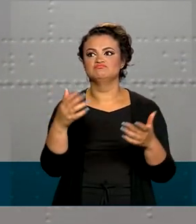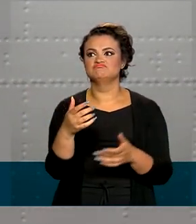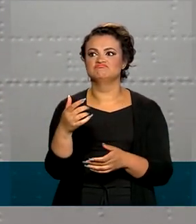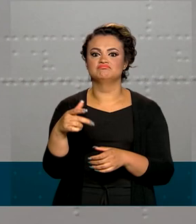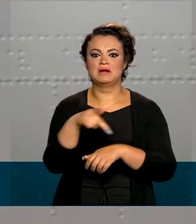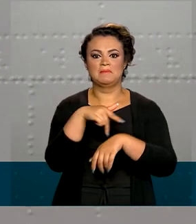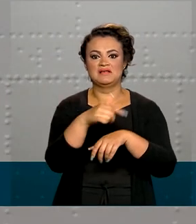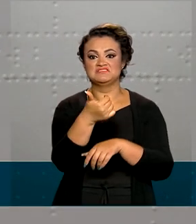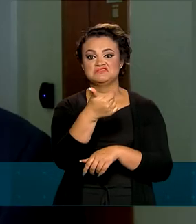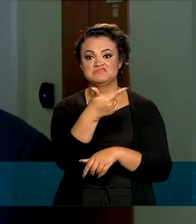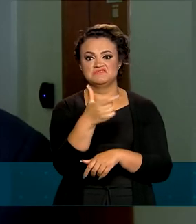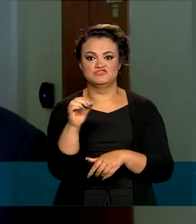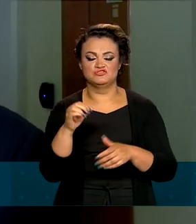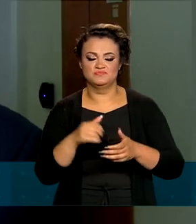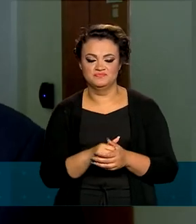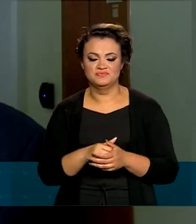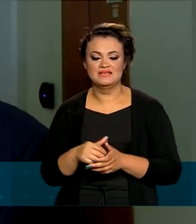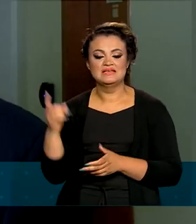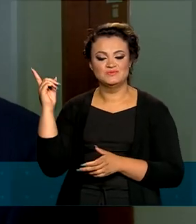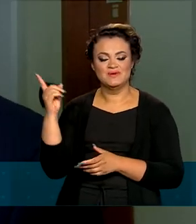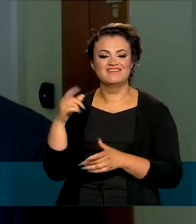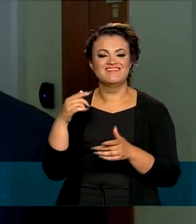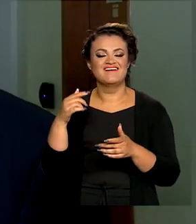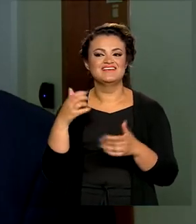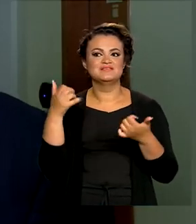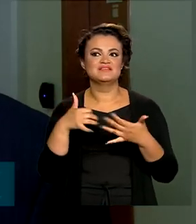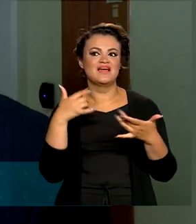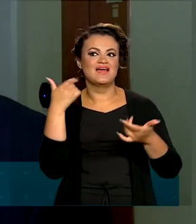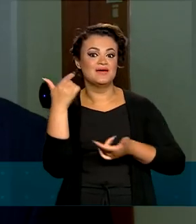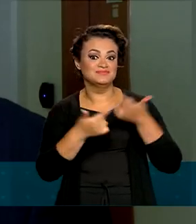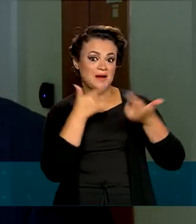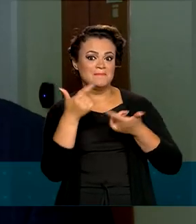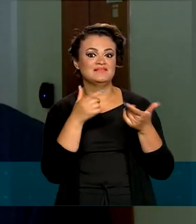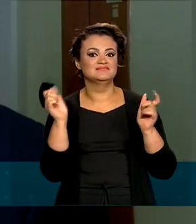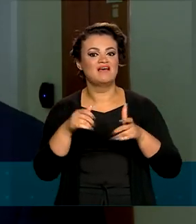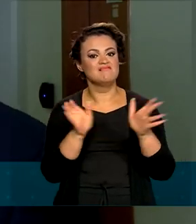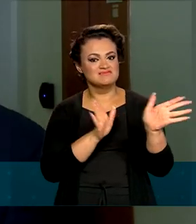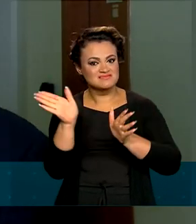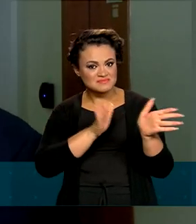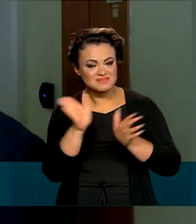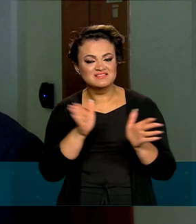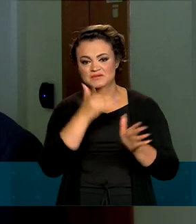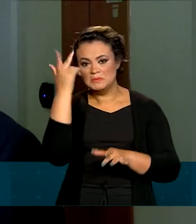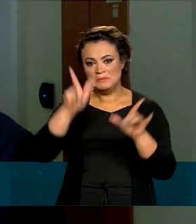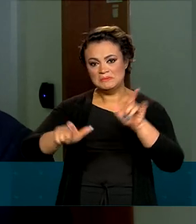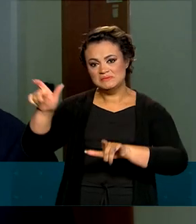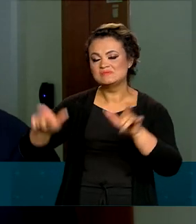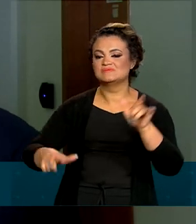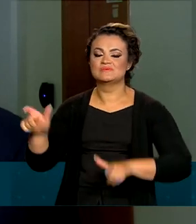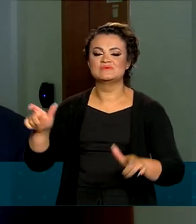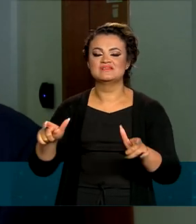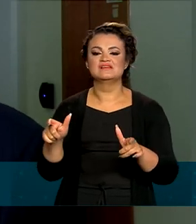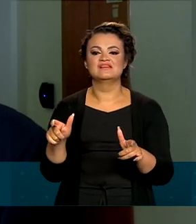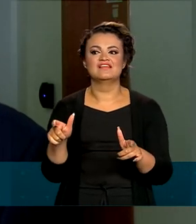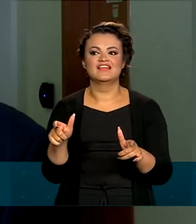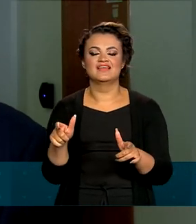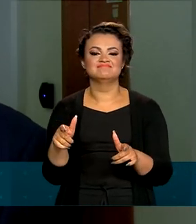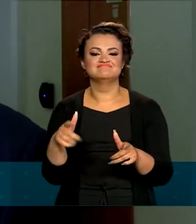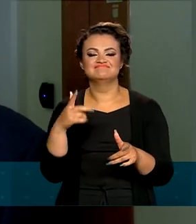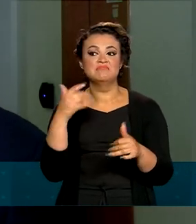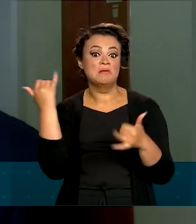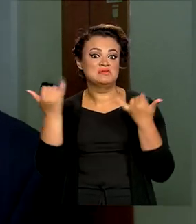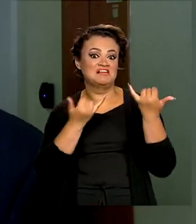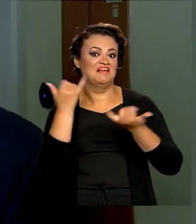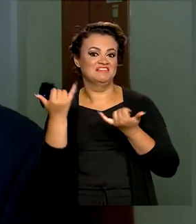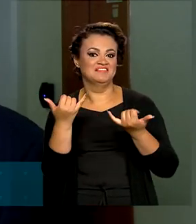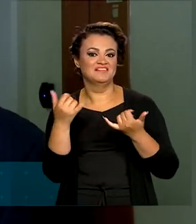de 20 países. É uma iniciativa que tenta trazer acessibilidade para essas pessoas, numa brincadeira